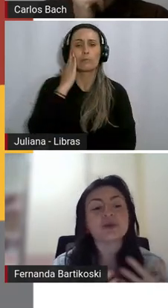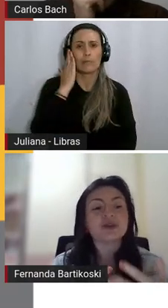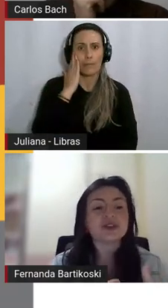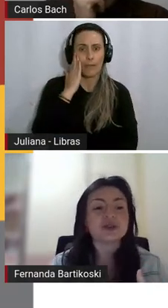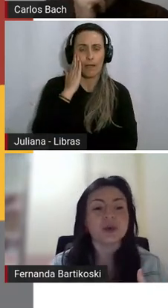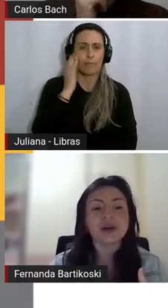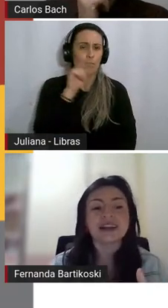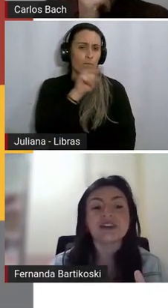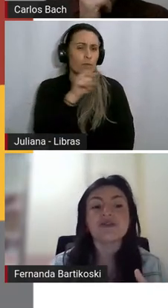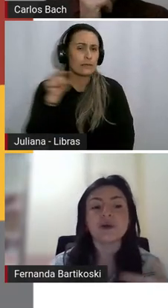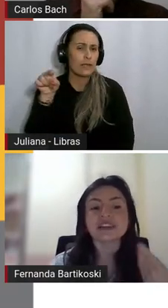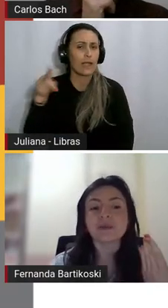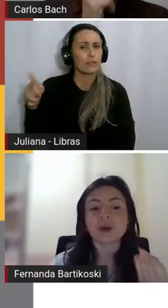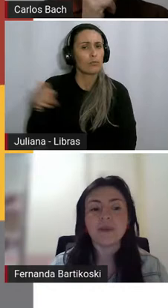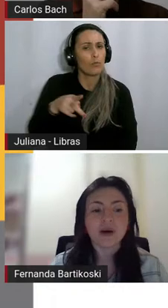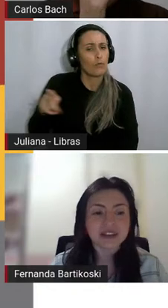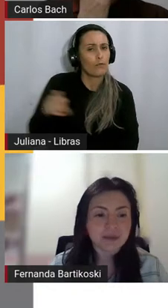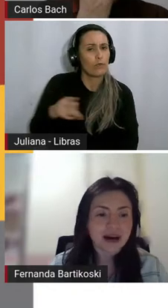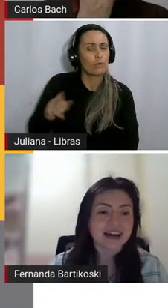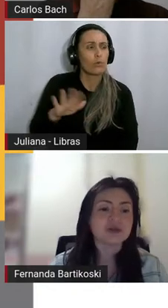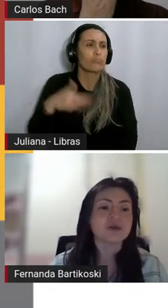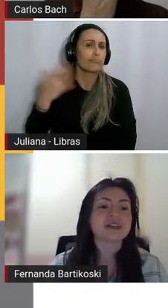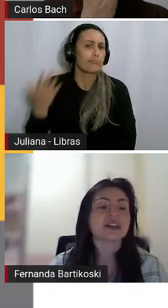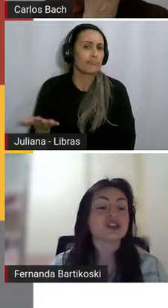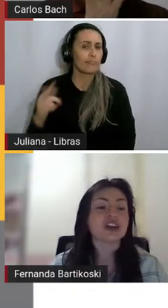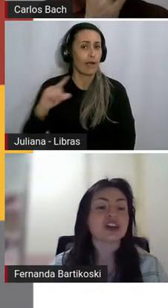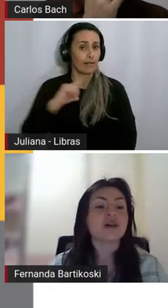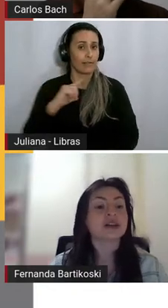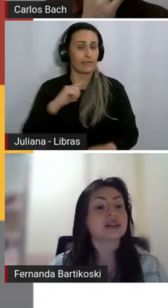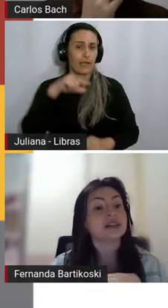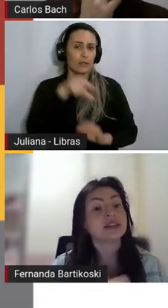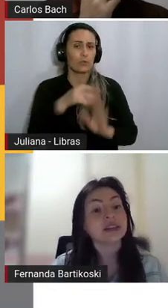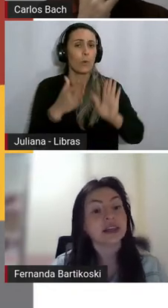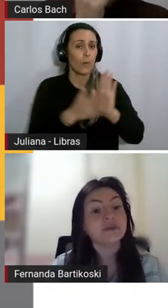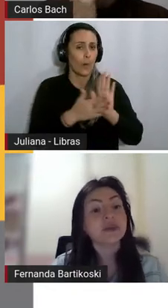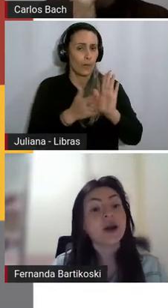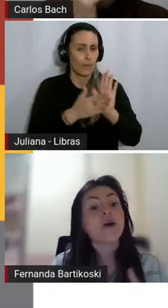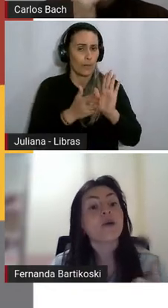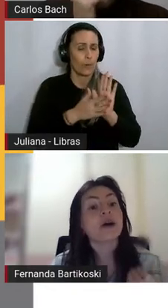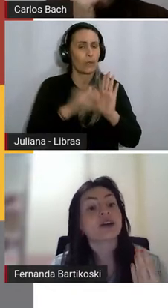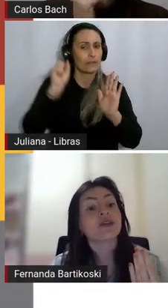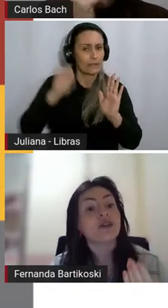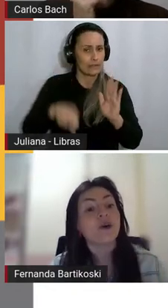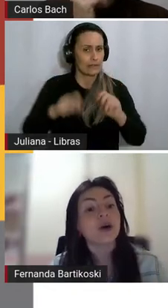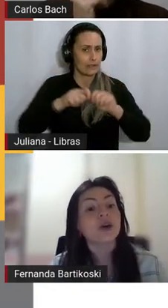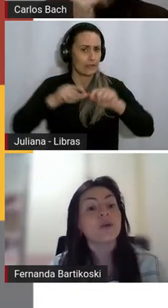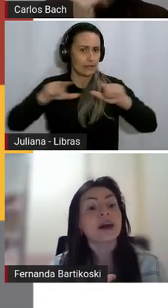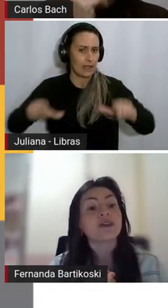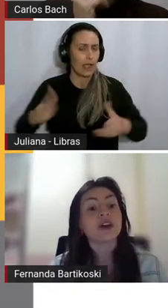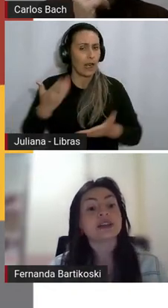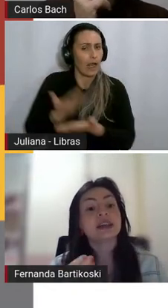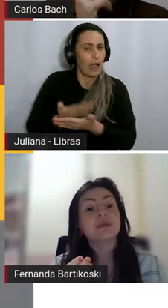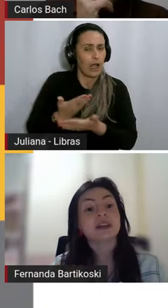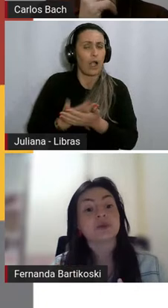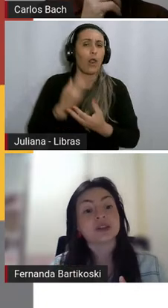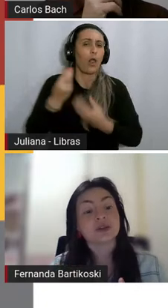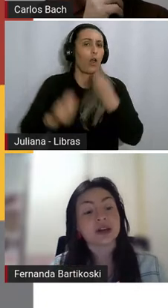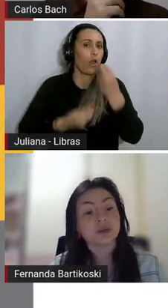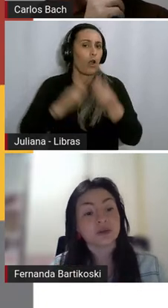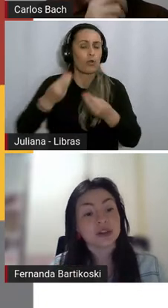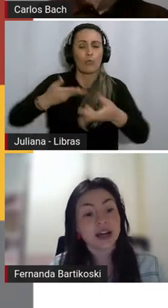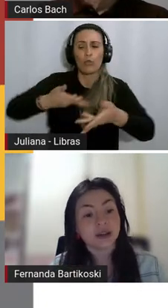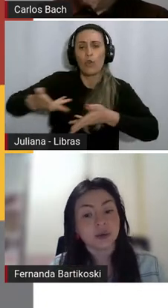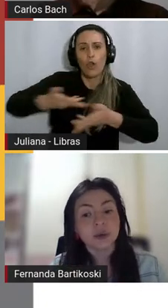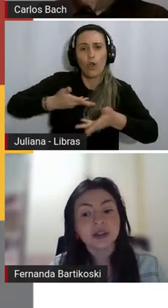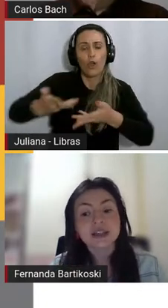professor ou professora levou essa proposta para a sua sala de aula, se sim, como é que foi, e como é que foi recebida por